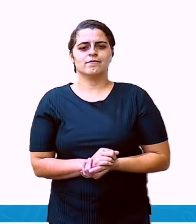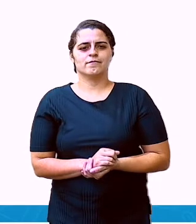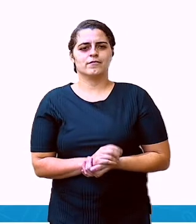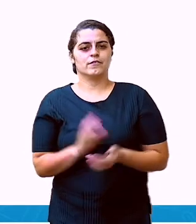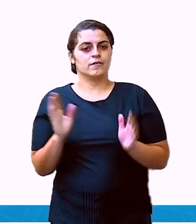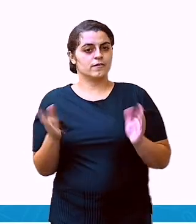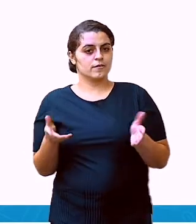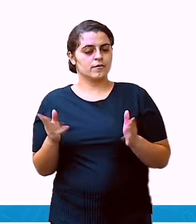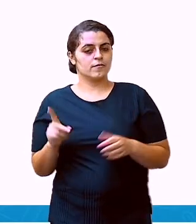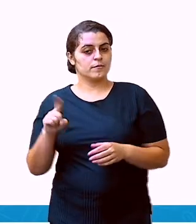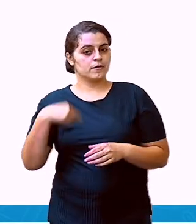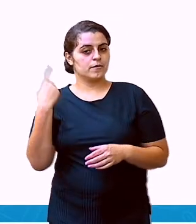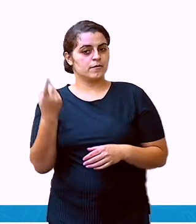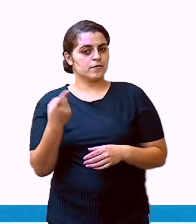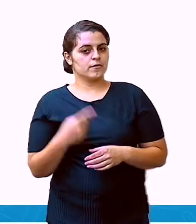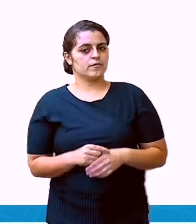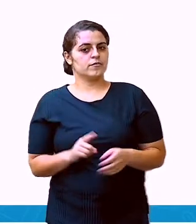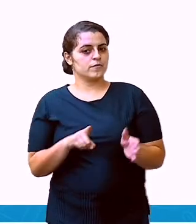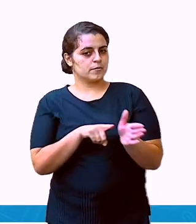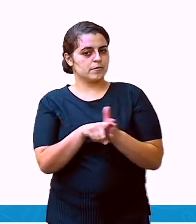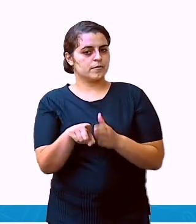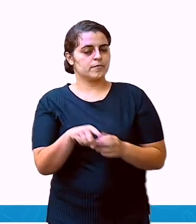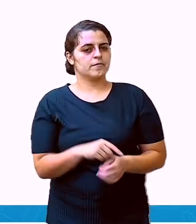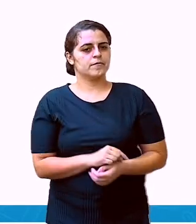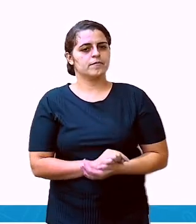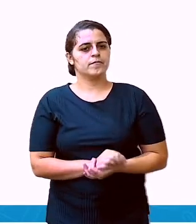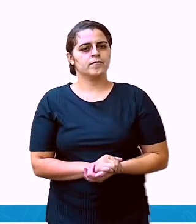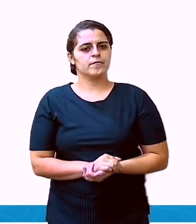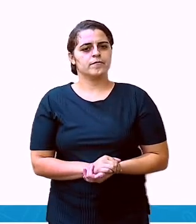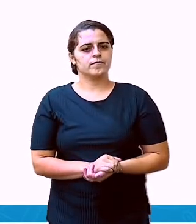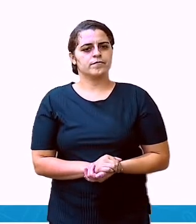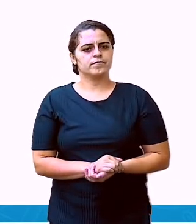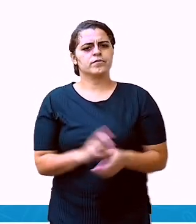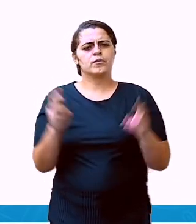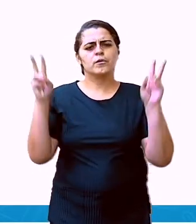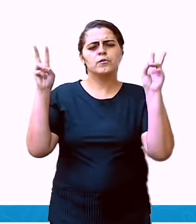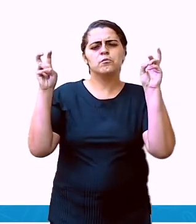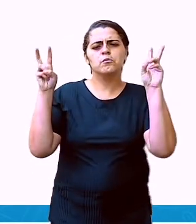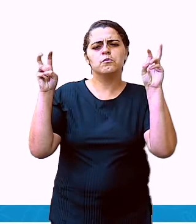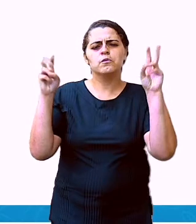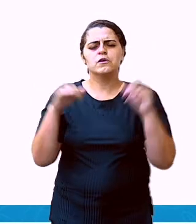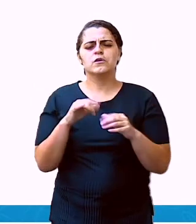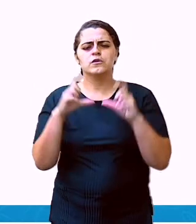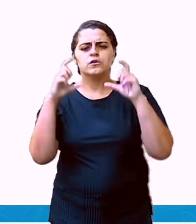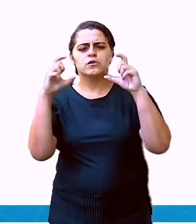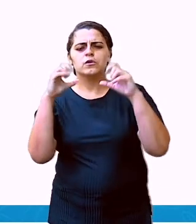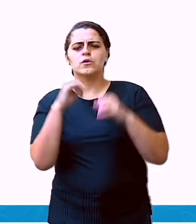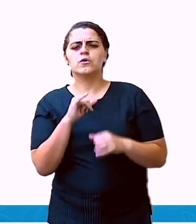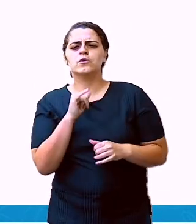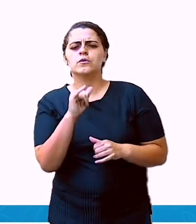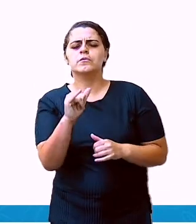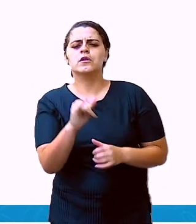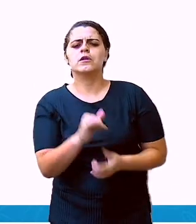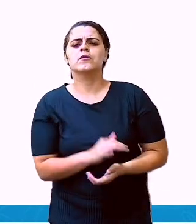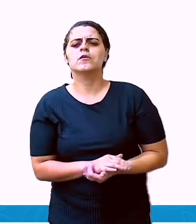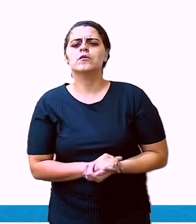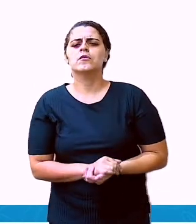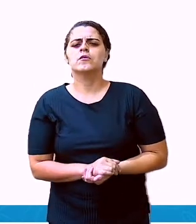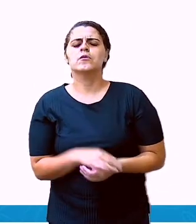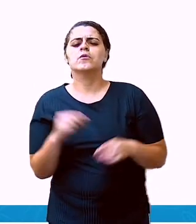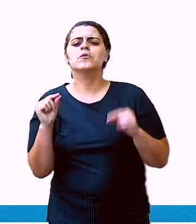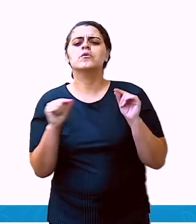Agora, vamos à próxima pergunta. O assunto principal do bilhete.